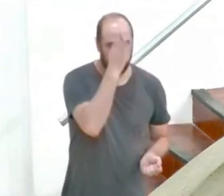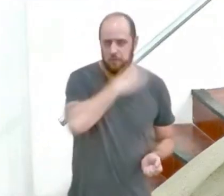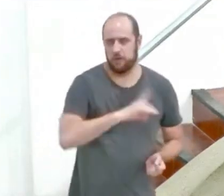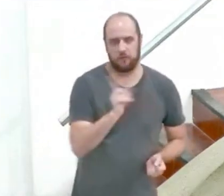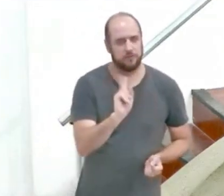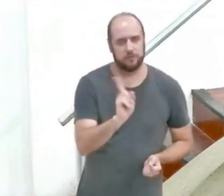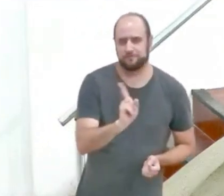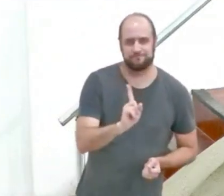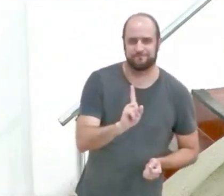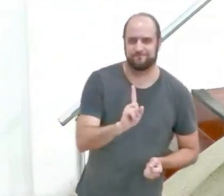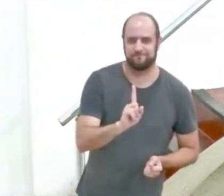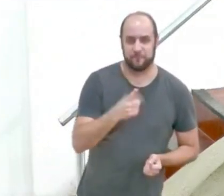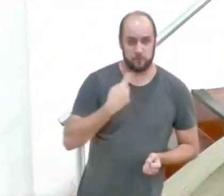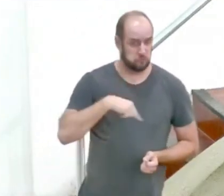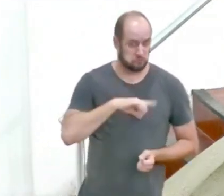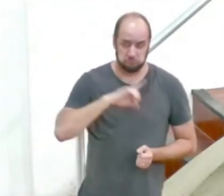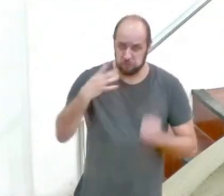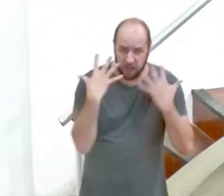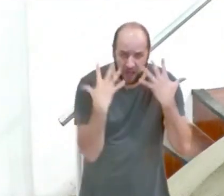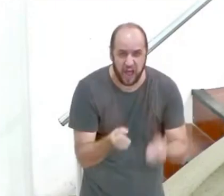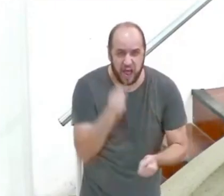este não é o nosso Deus